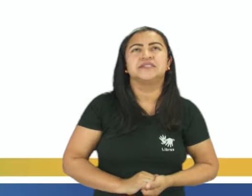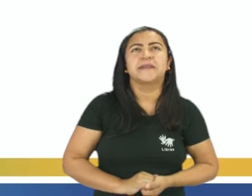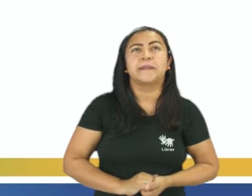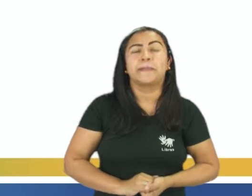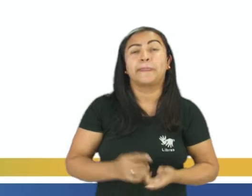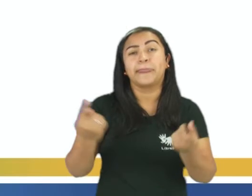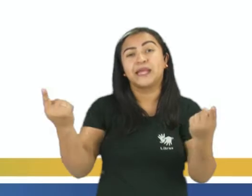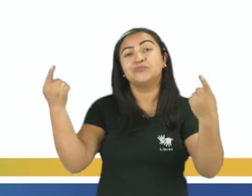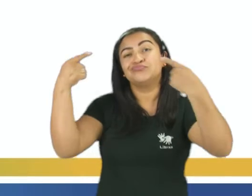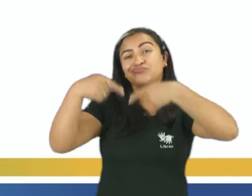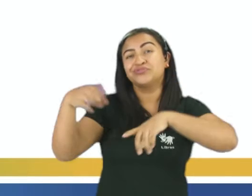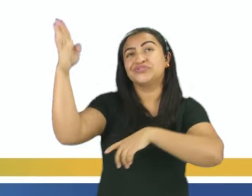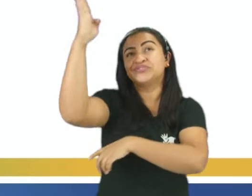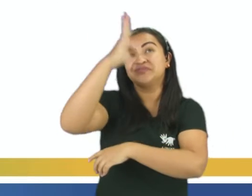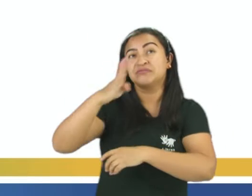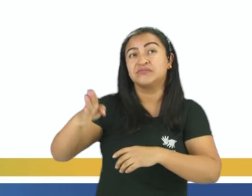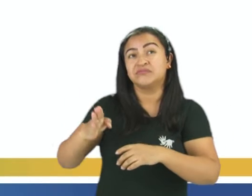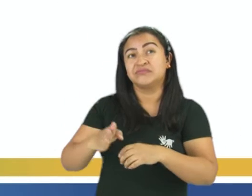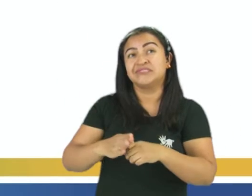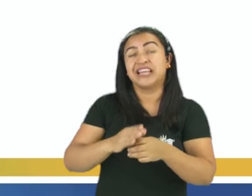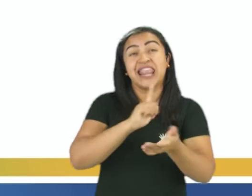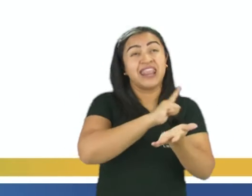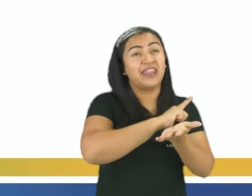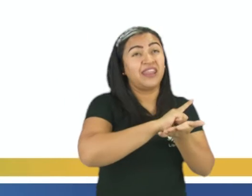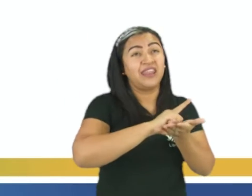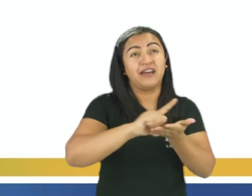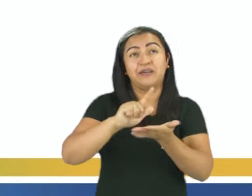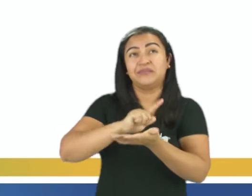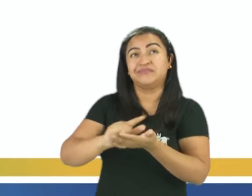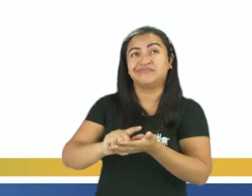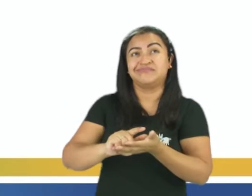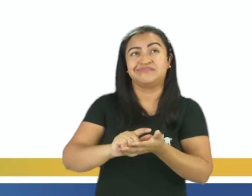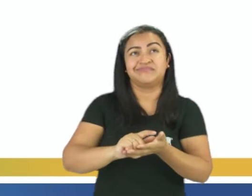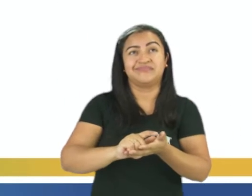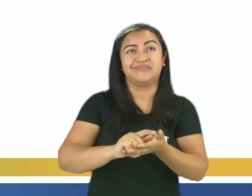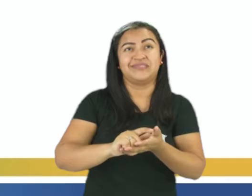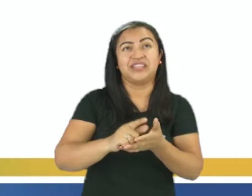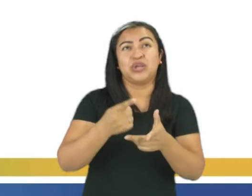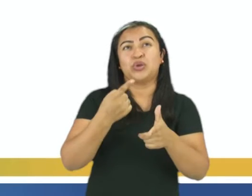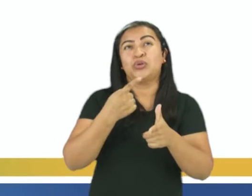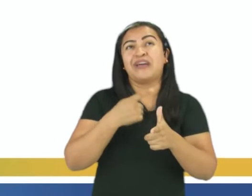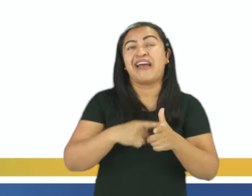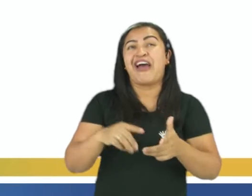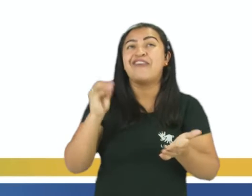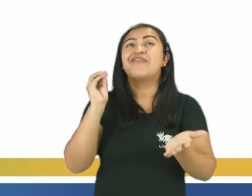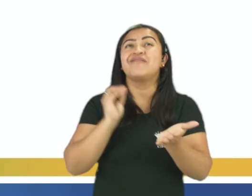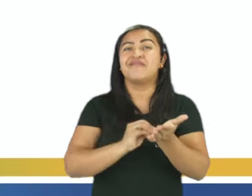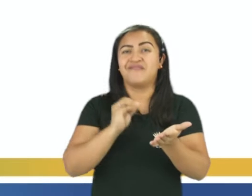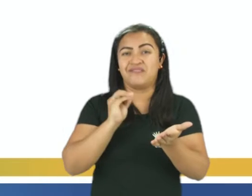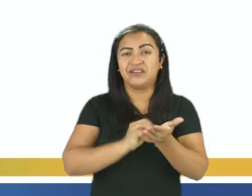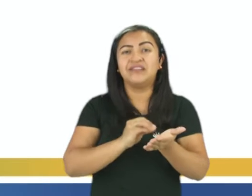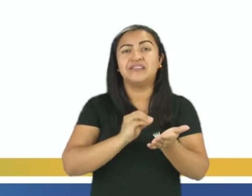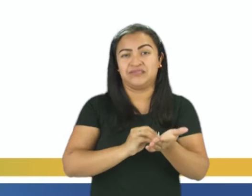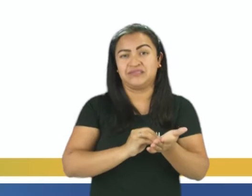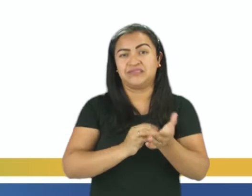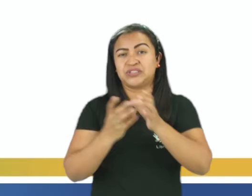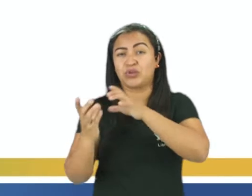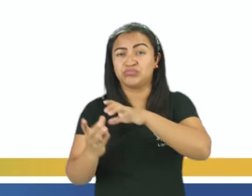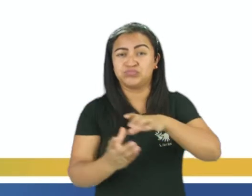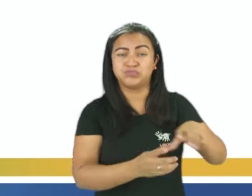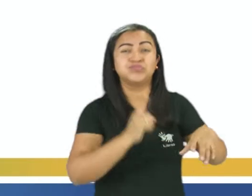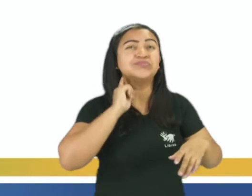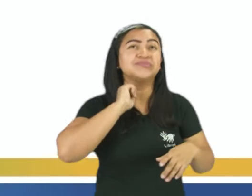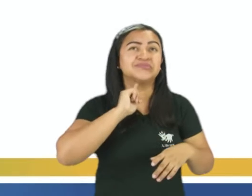O desafio do Brasil no saneamento básico. Os efeitos nocivos da falta de cobertura de serviços tão